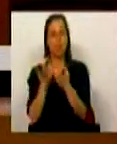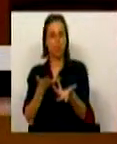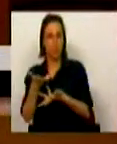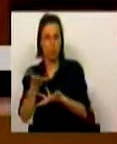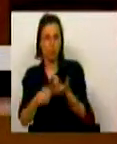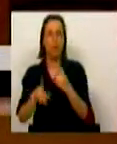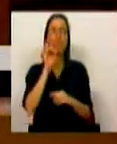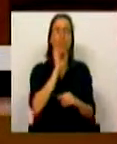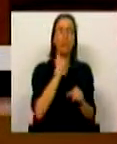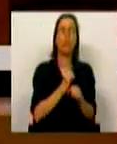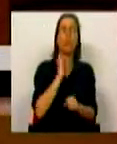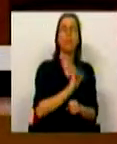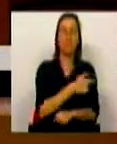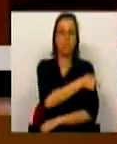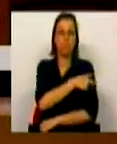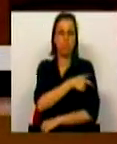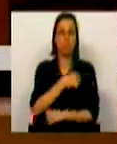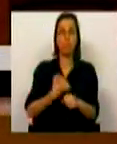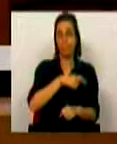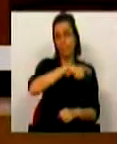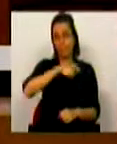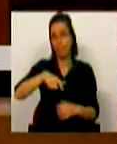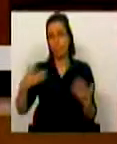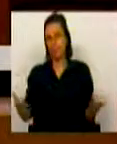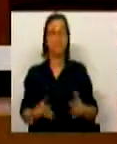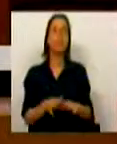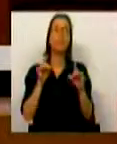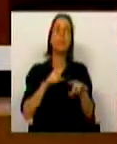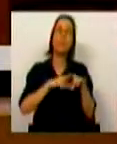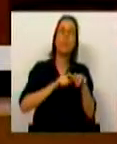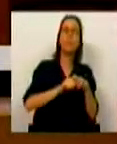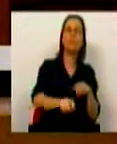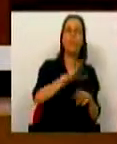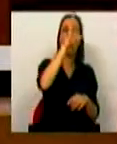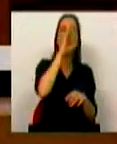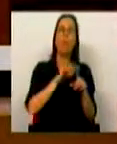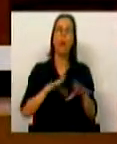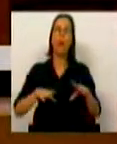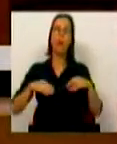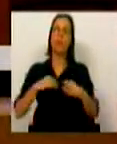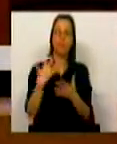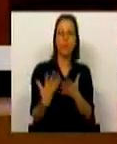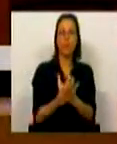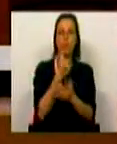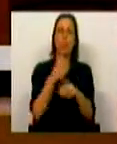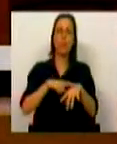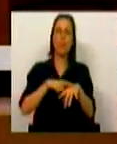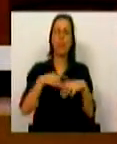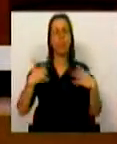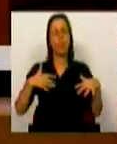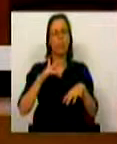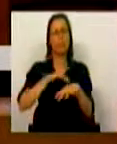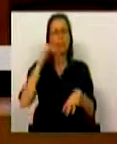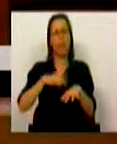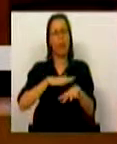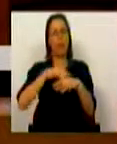valorizando o papel dos representantes dos trabalhadores. Nesta legislatura o Governo assumiu a recuperação de um período crítico na